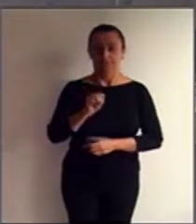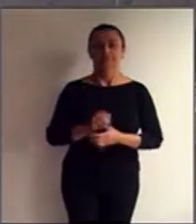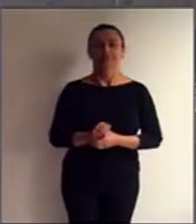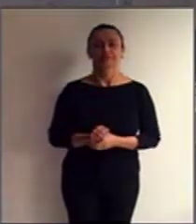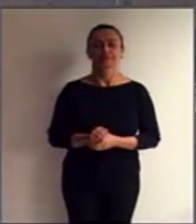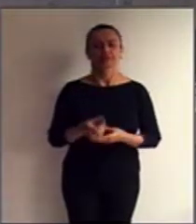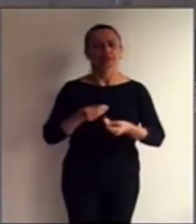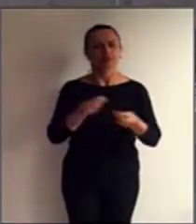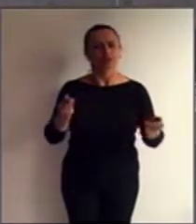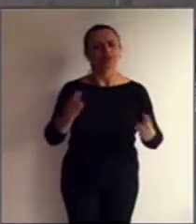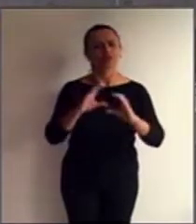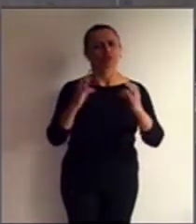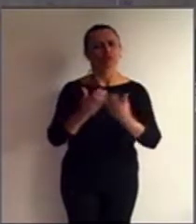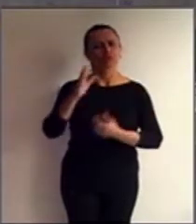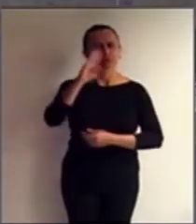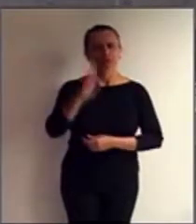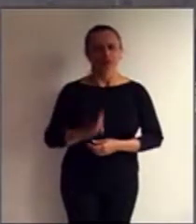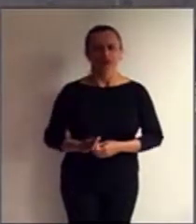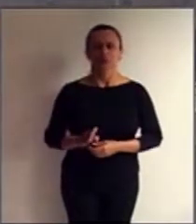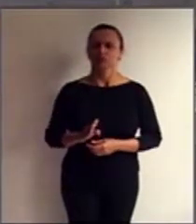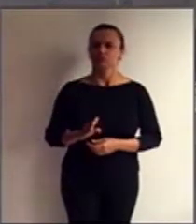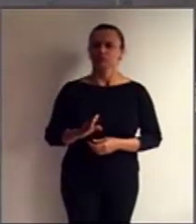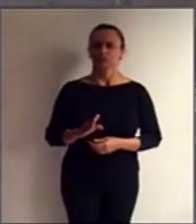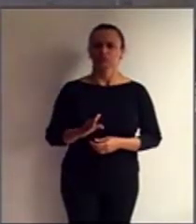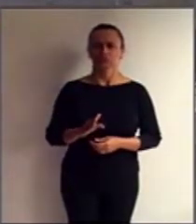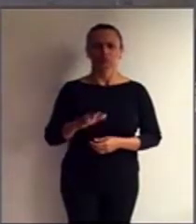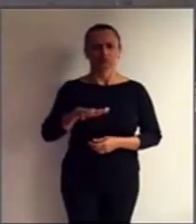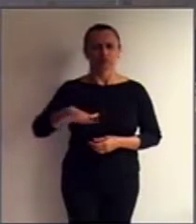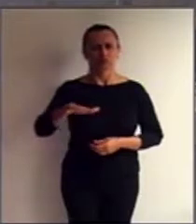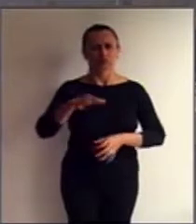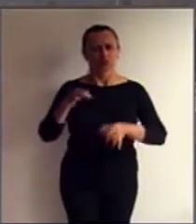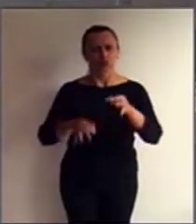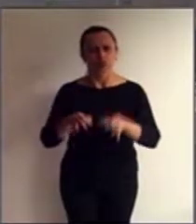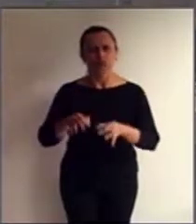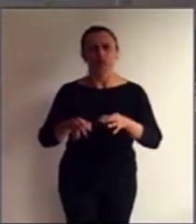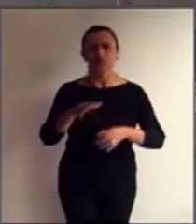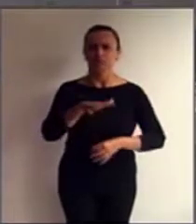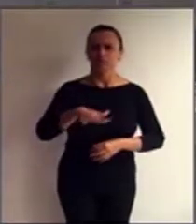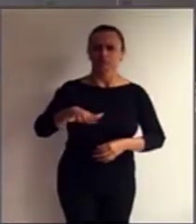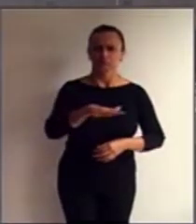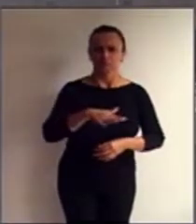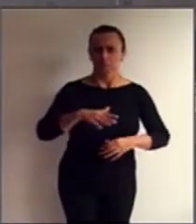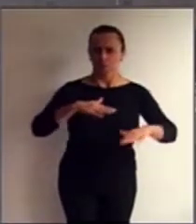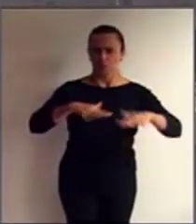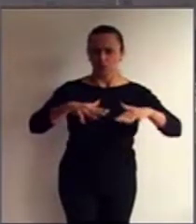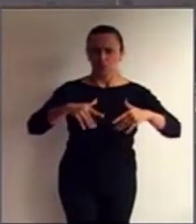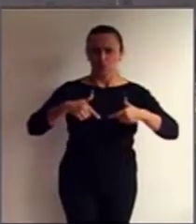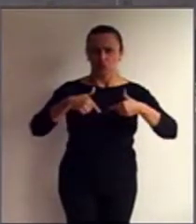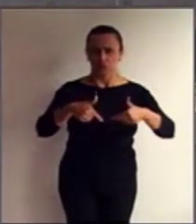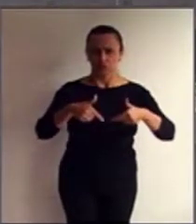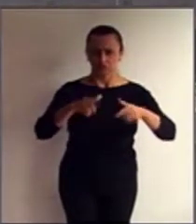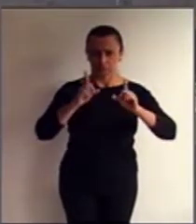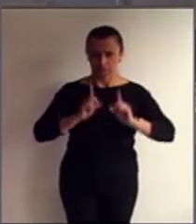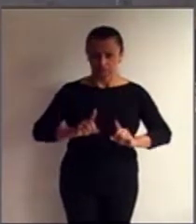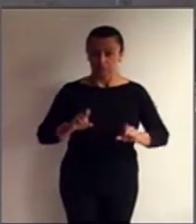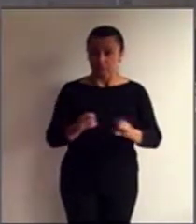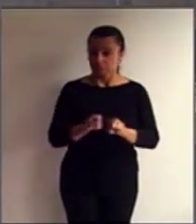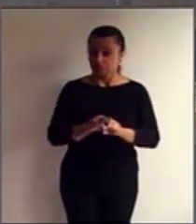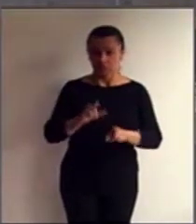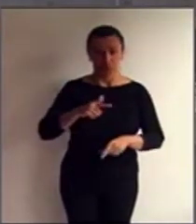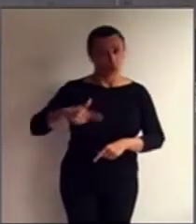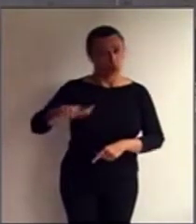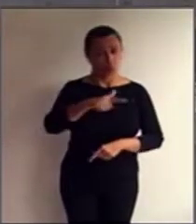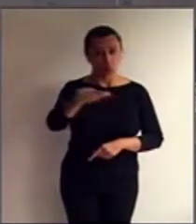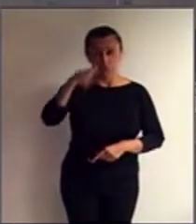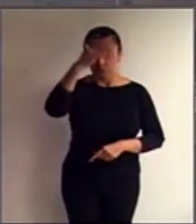comunidade brasileira como um todo, a comunidade jurídica, ao movimento de pessoas com deficiência e a todos os demais